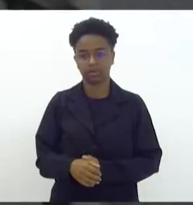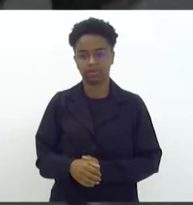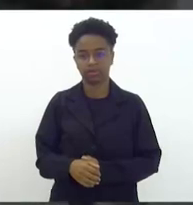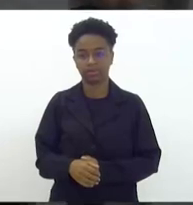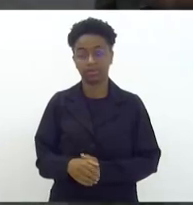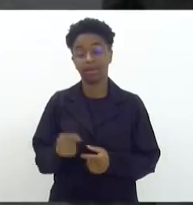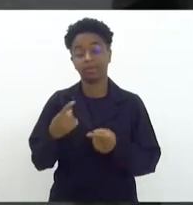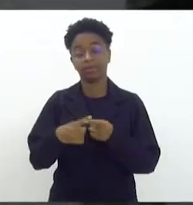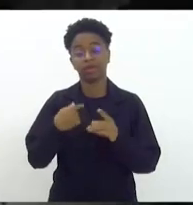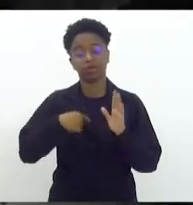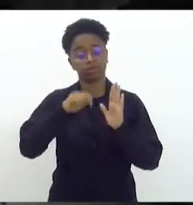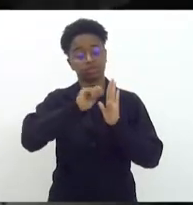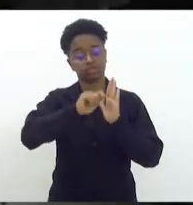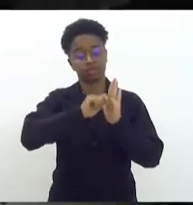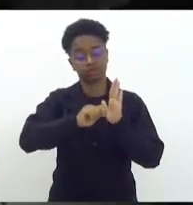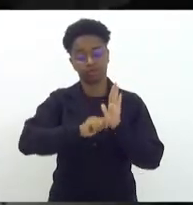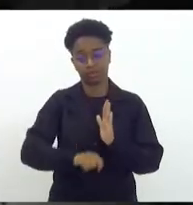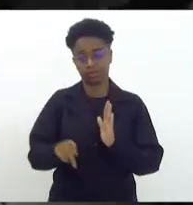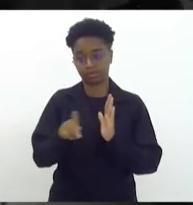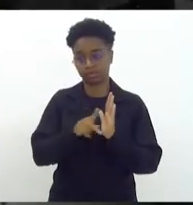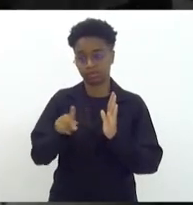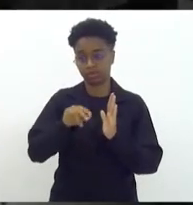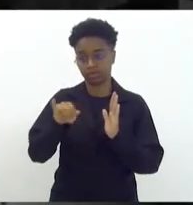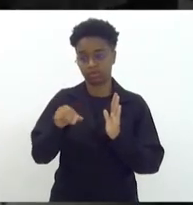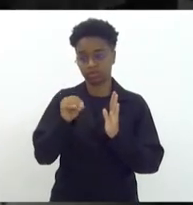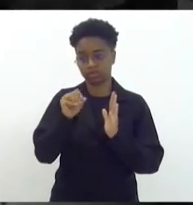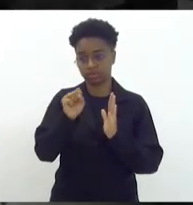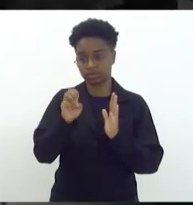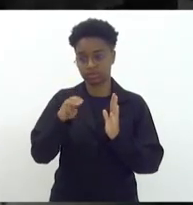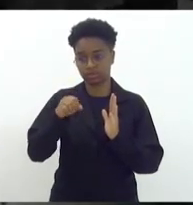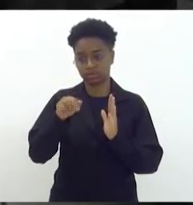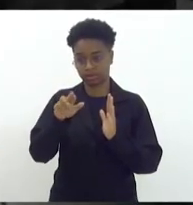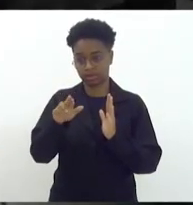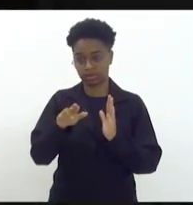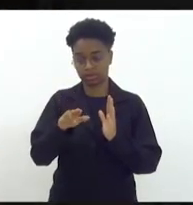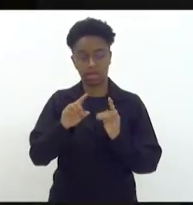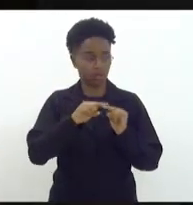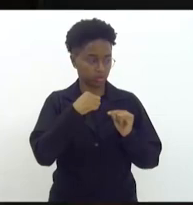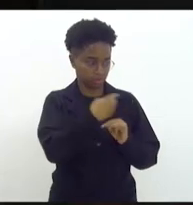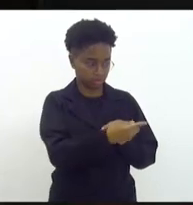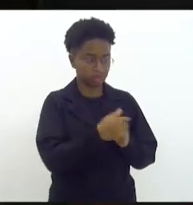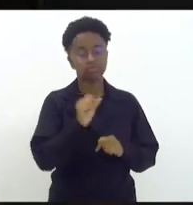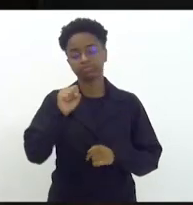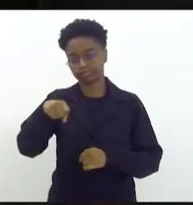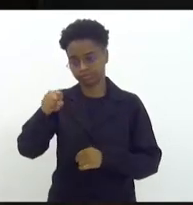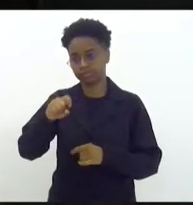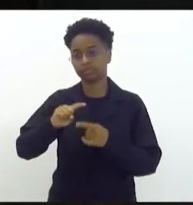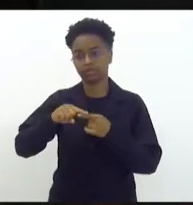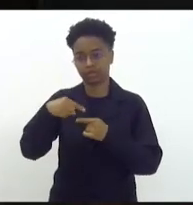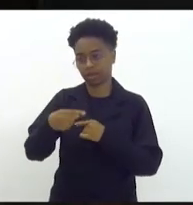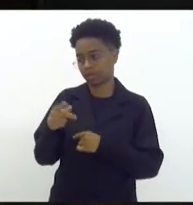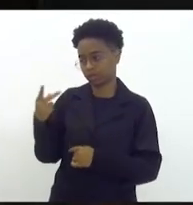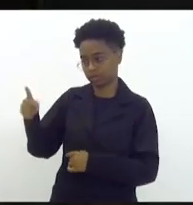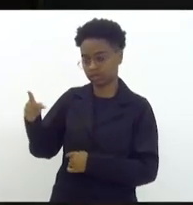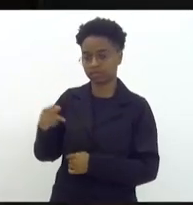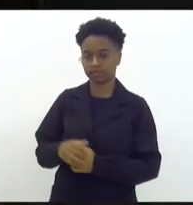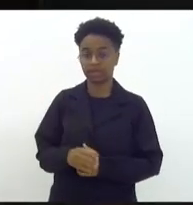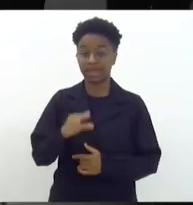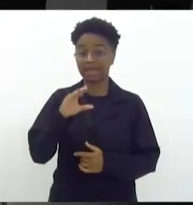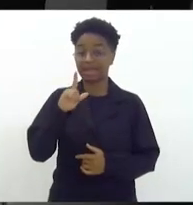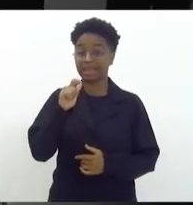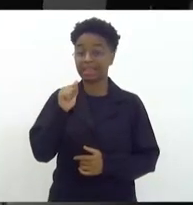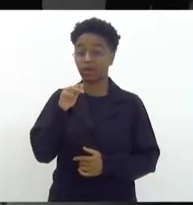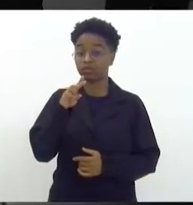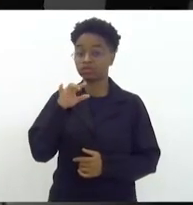eu fui escrevendo aqui, professor Josimar. Eu sou o próximo, então. É, depois do... Cláudio Caiado. breve. Cláudio Caiado. que...